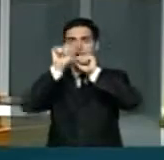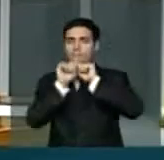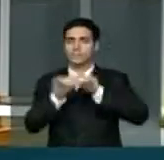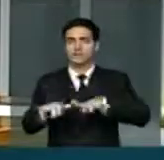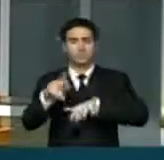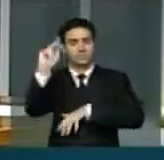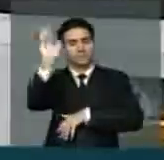Brasil.